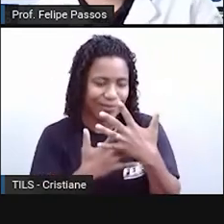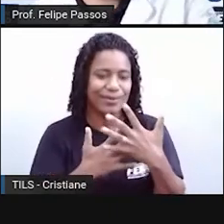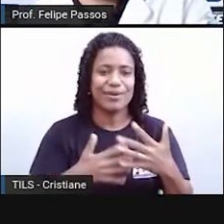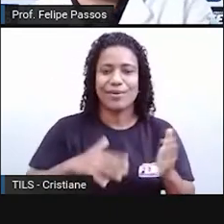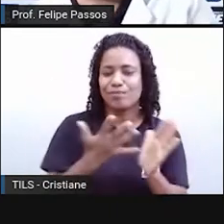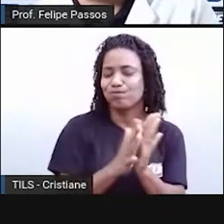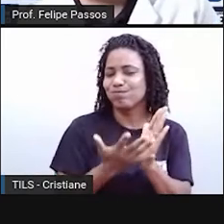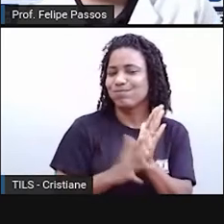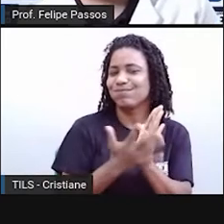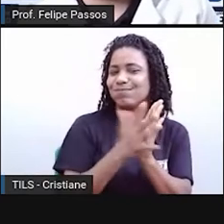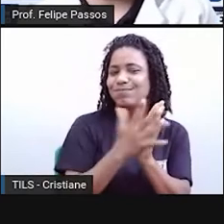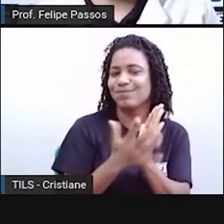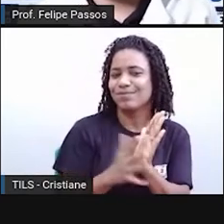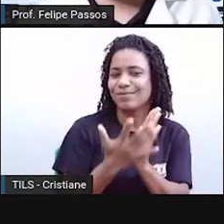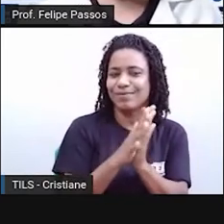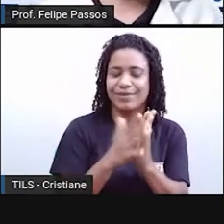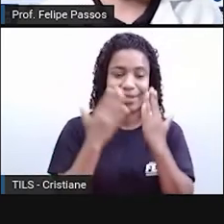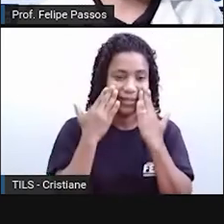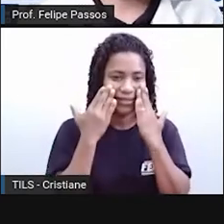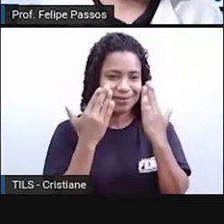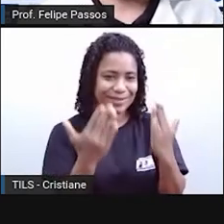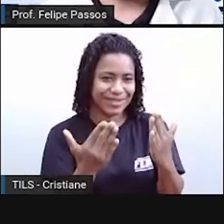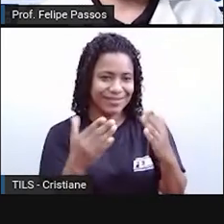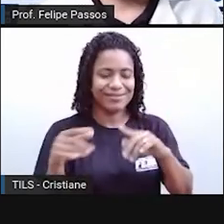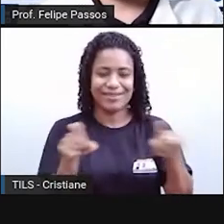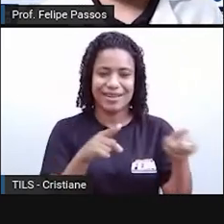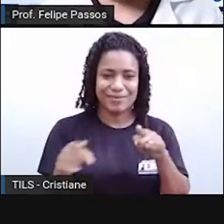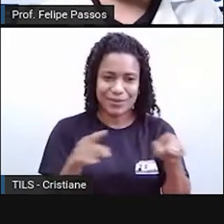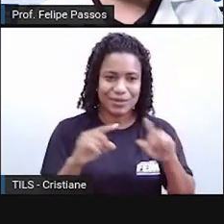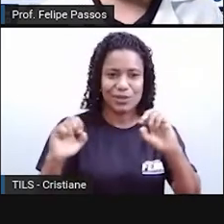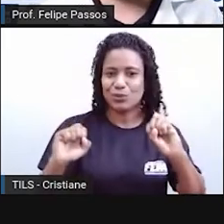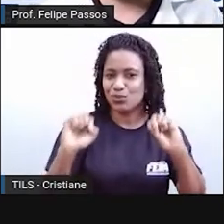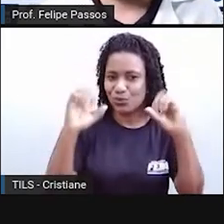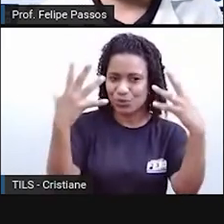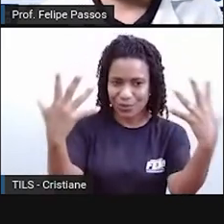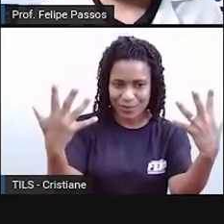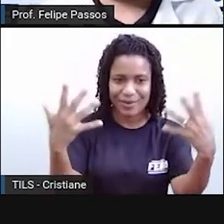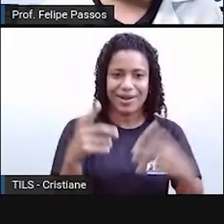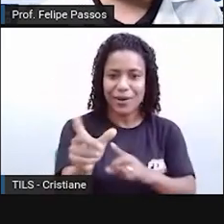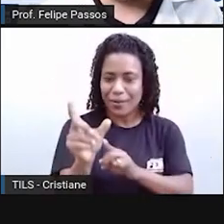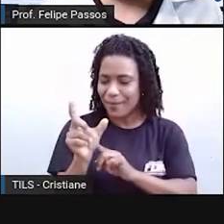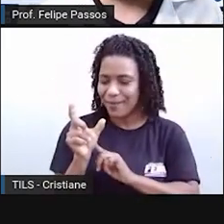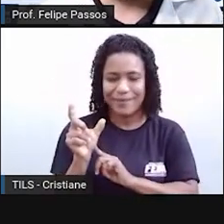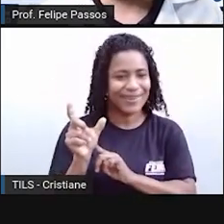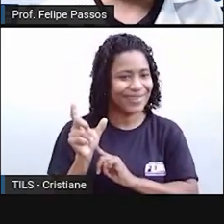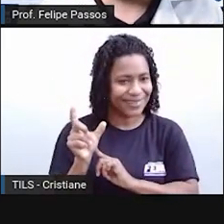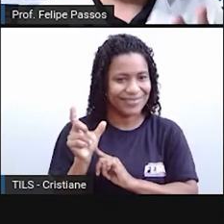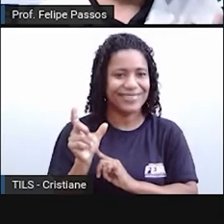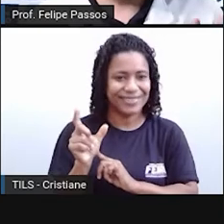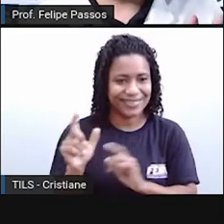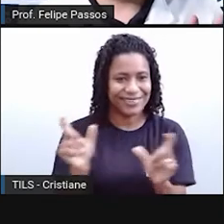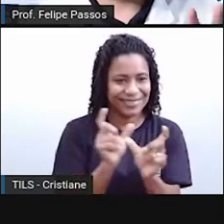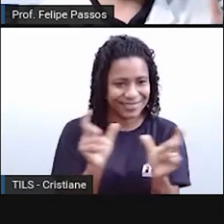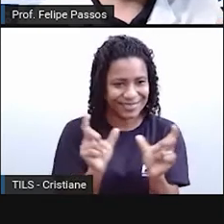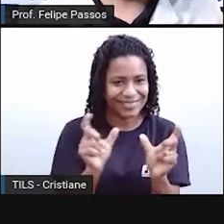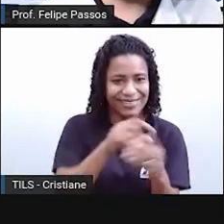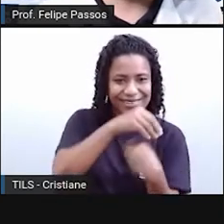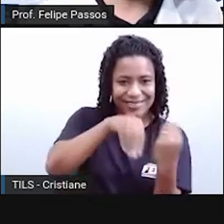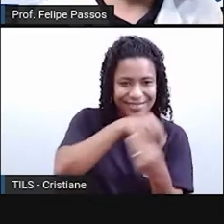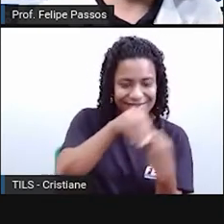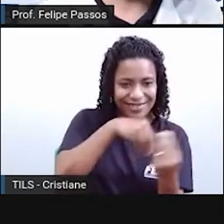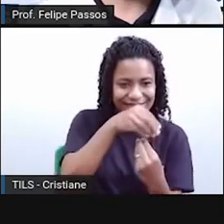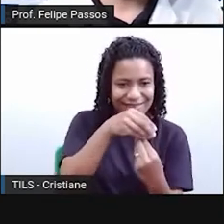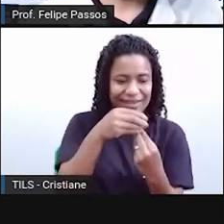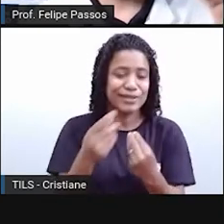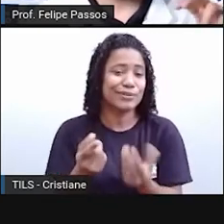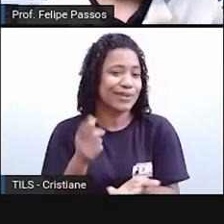exibindo sua música. Então, a gente usa a palavra show, uma palavra estrangeira. Hot dog, a gente usa as duas, né? A gente usa tanto